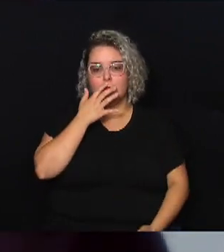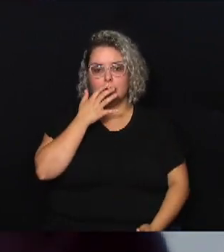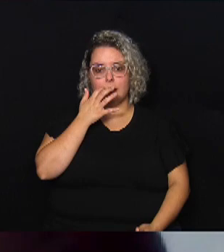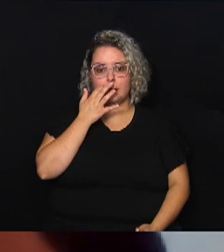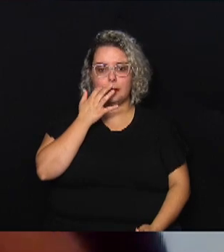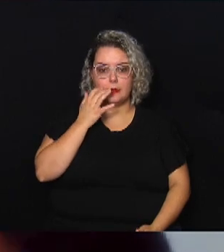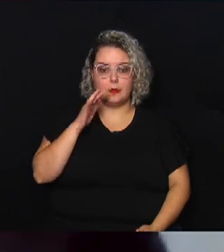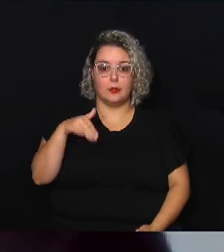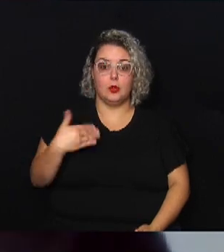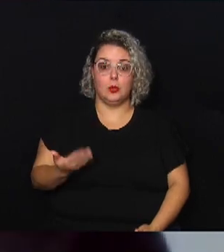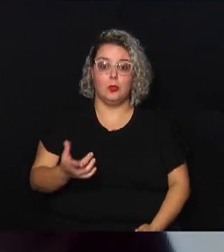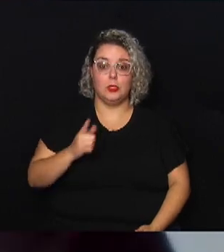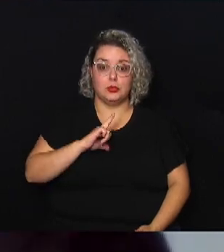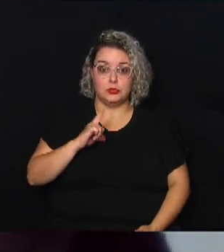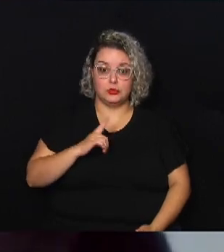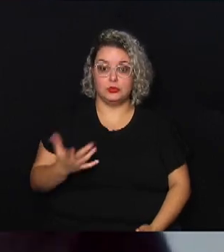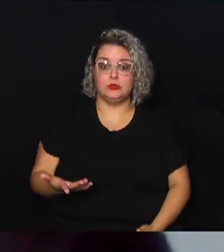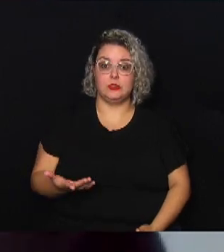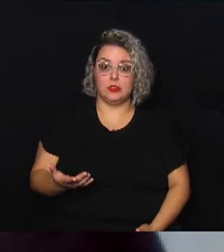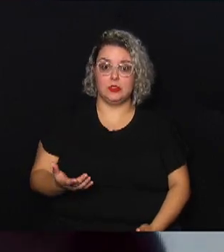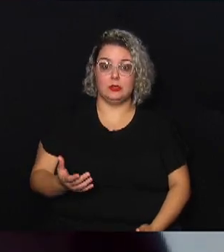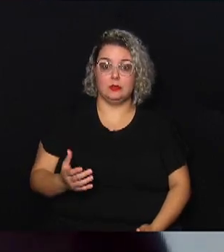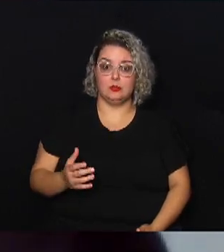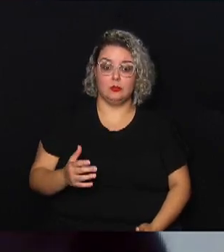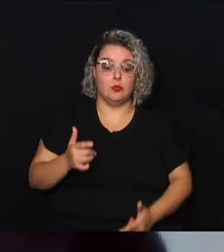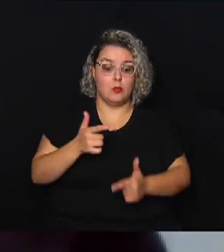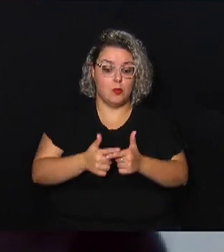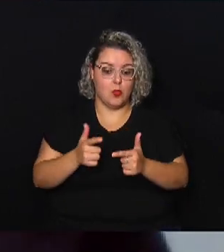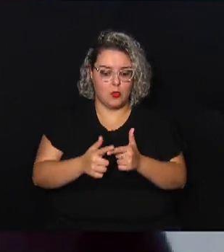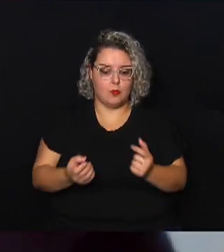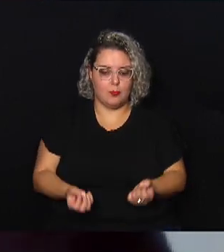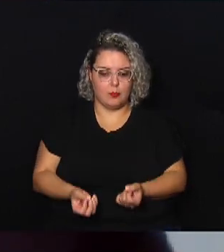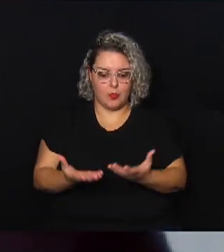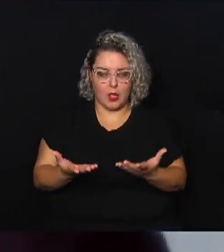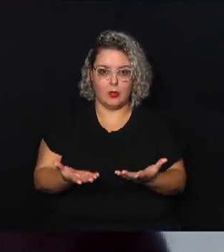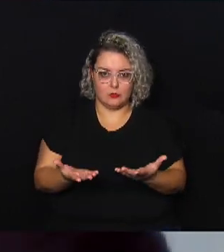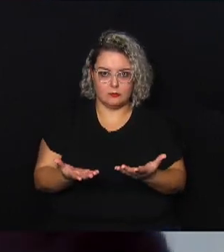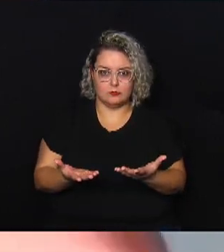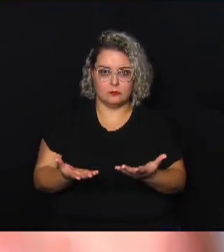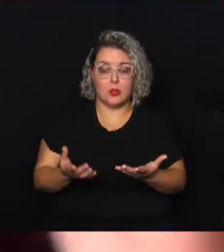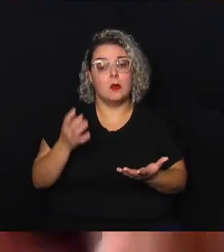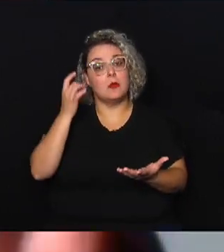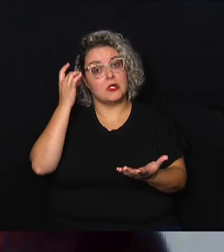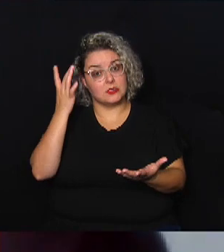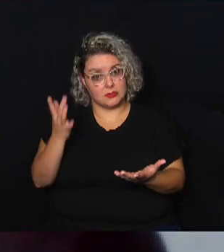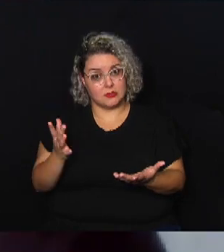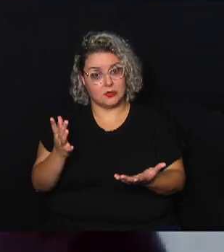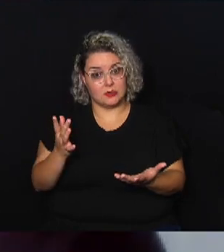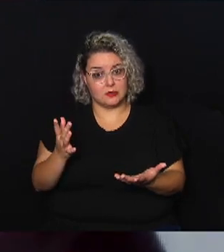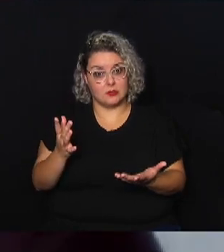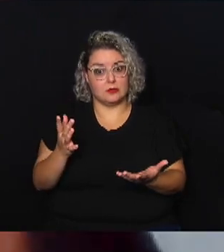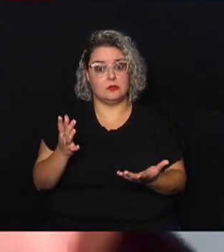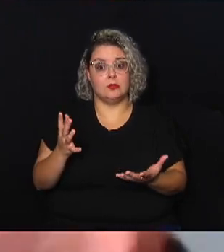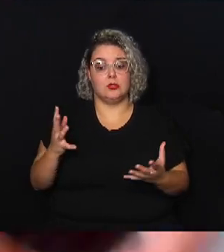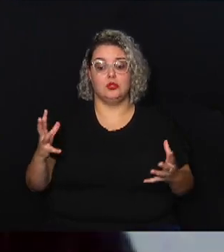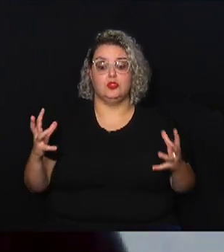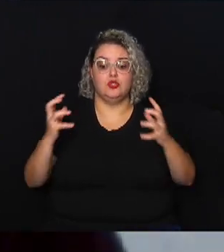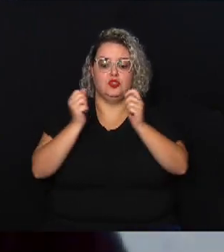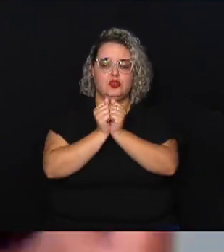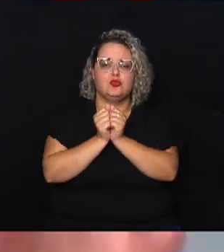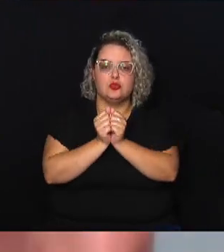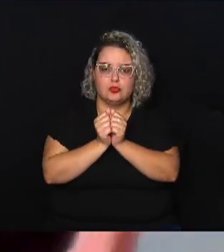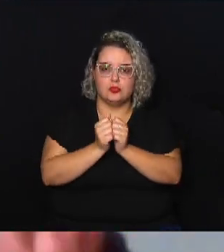você tem uma crise se instaurando uma crise instaurada é muito mais fácil você arregimentar as forças e